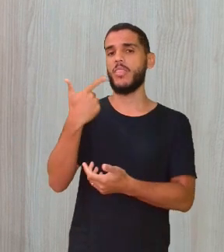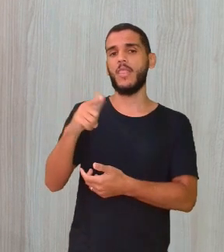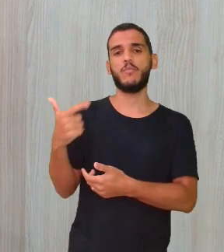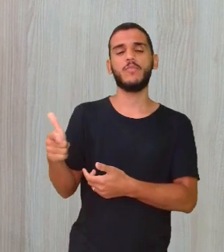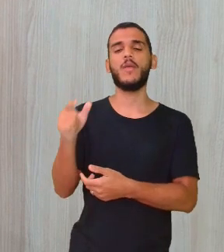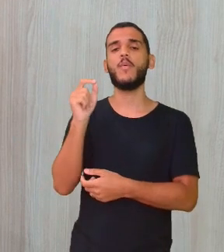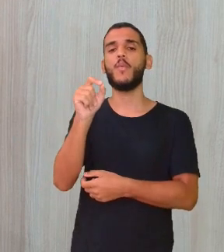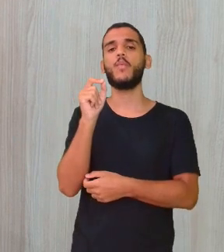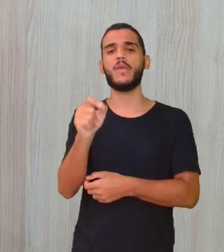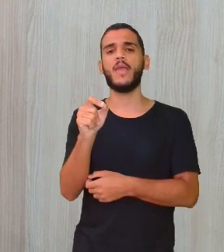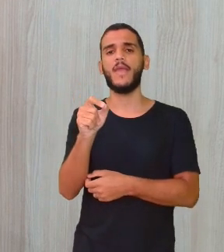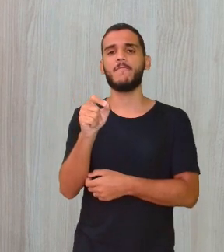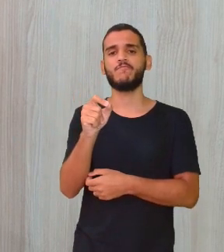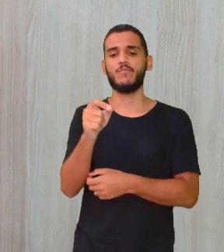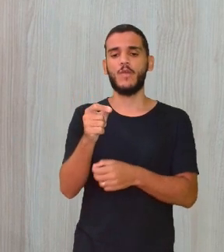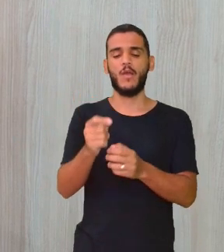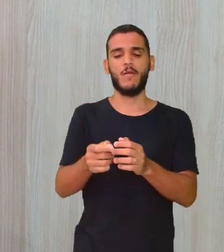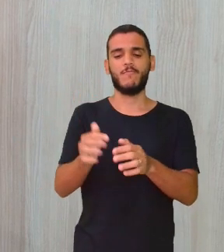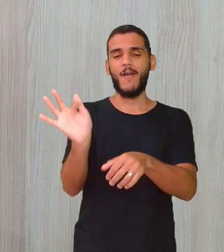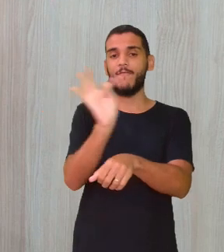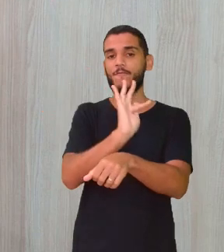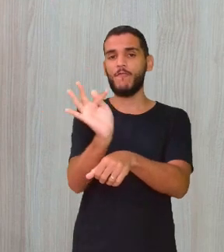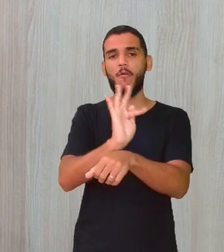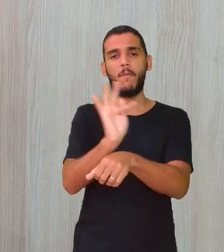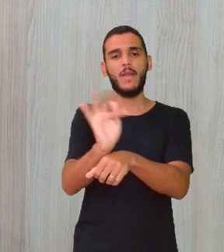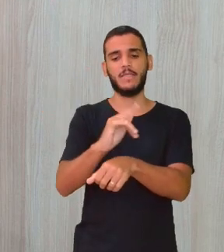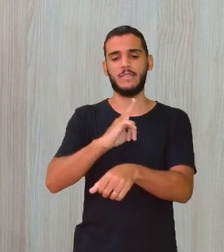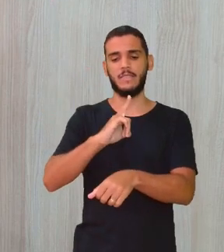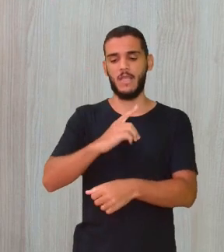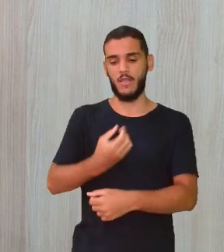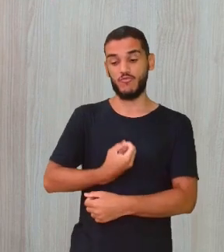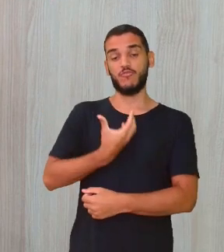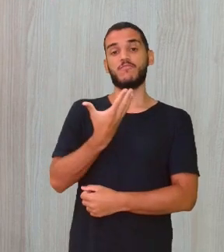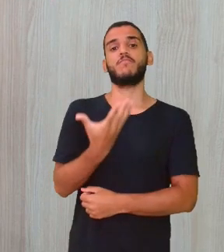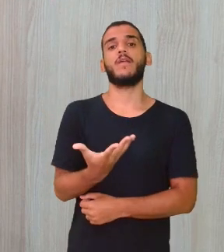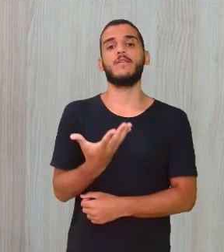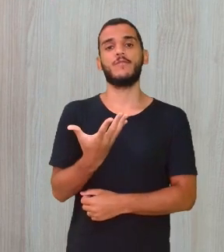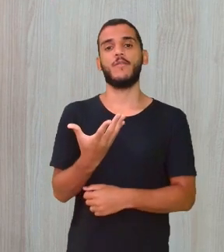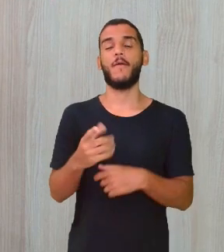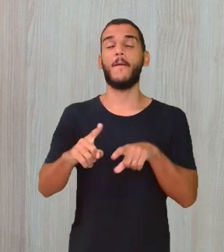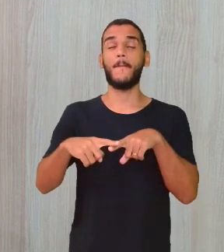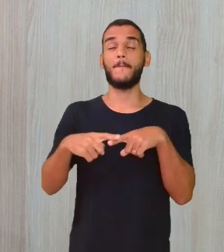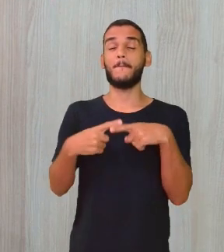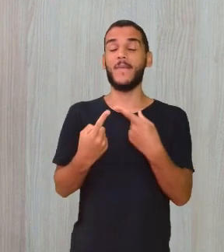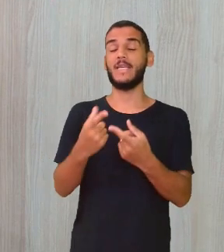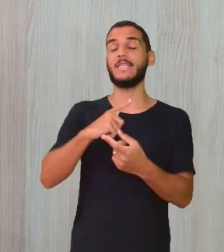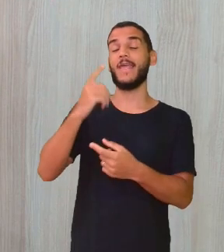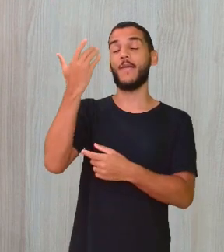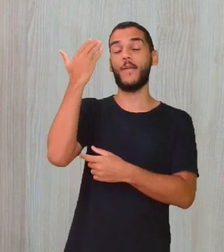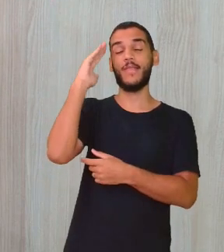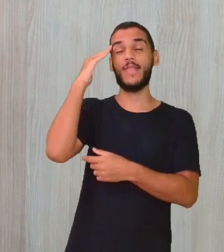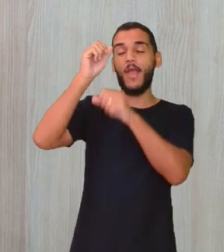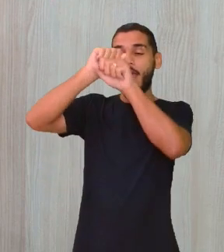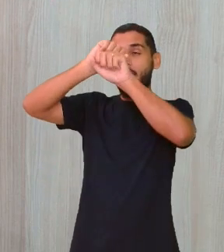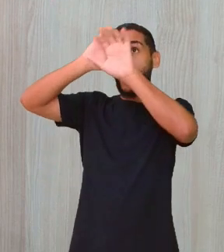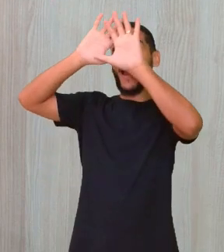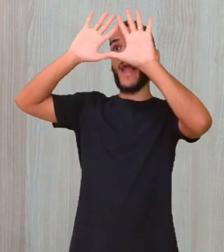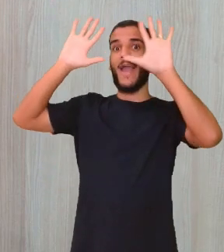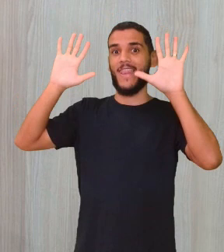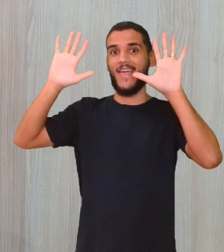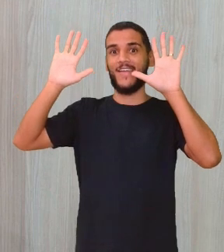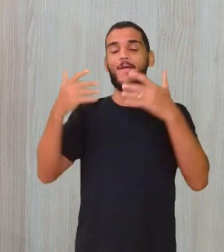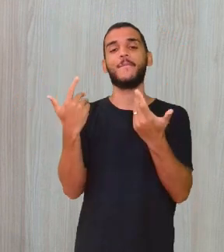padrão expressa nesse poema, existe o entendimento. Não é, professora Camille? E aí podemos